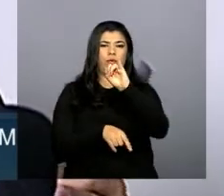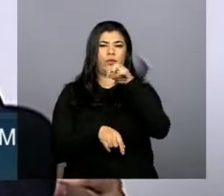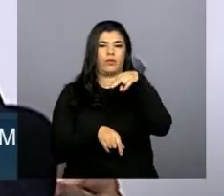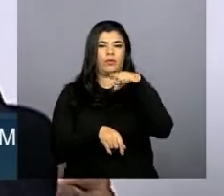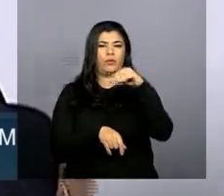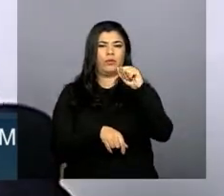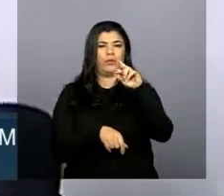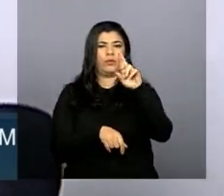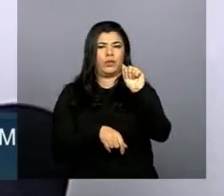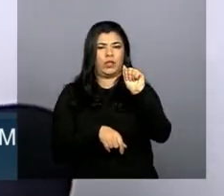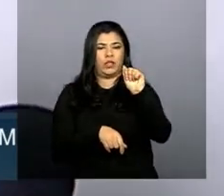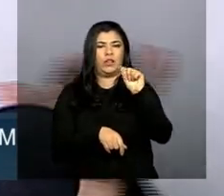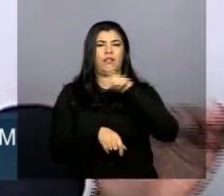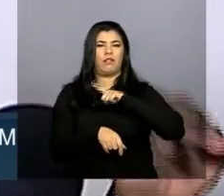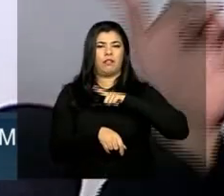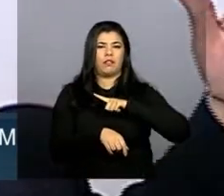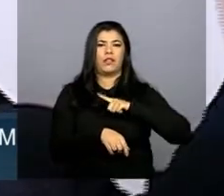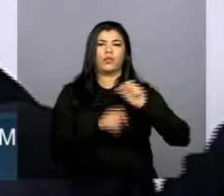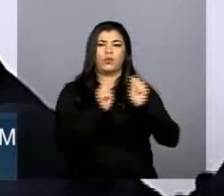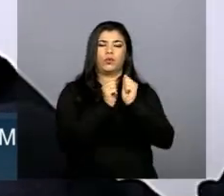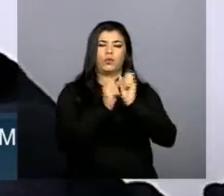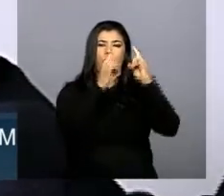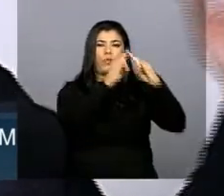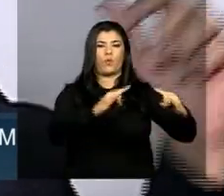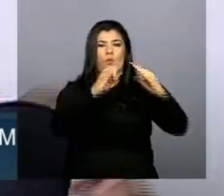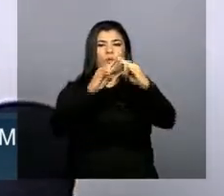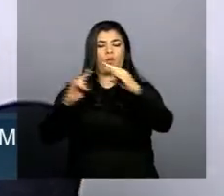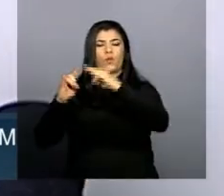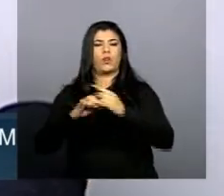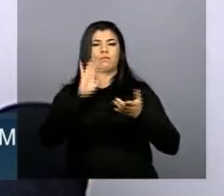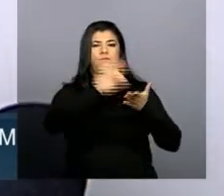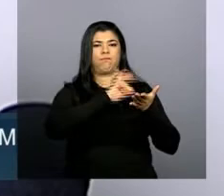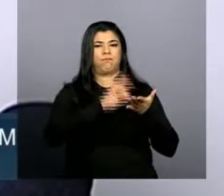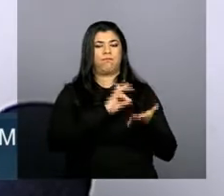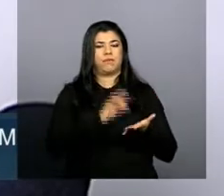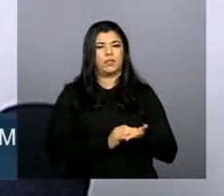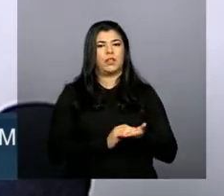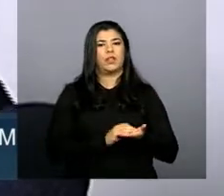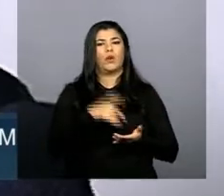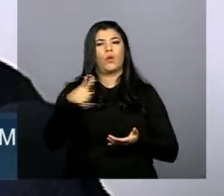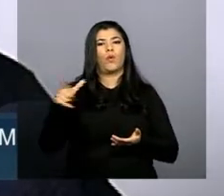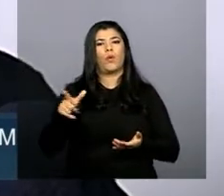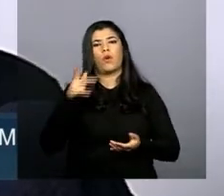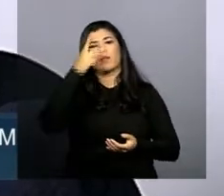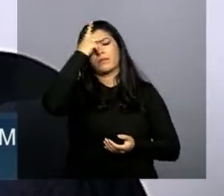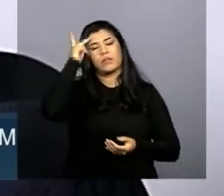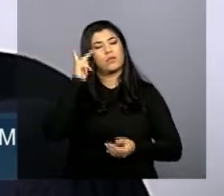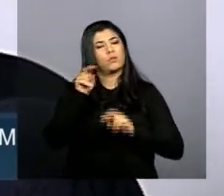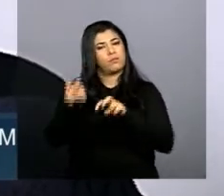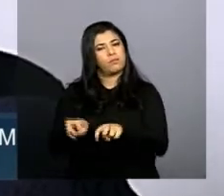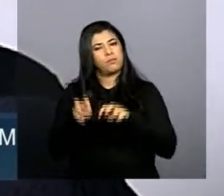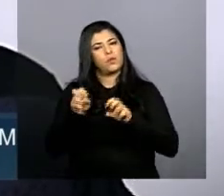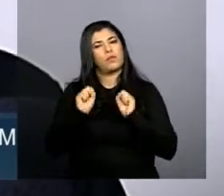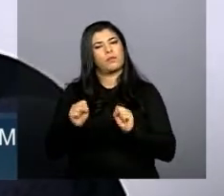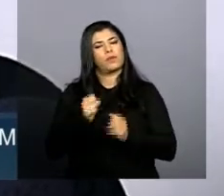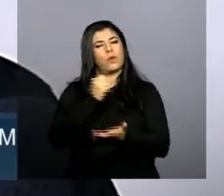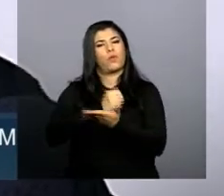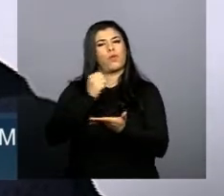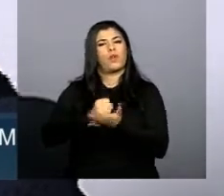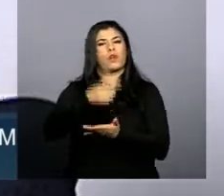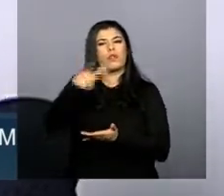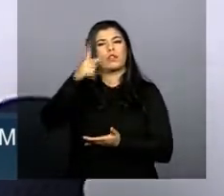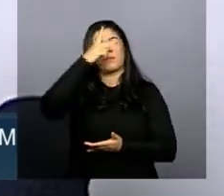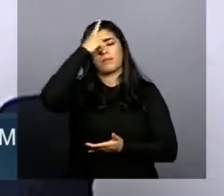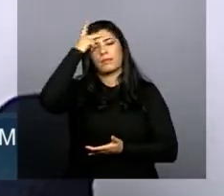assentamentos tá e os agricultores de média e grande porte podem não fazer diretamente podem contratar especialistas para fazer